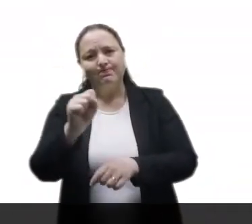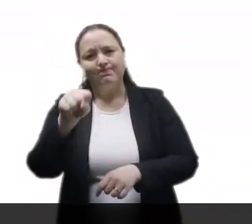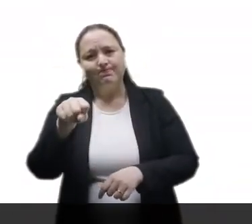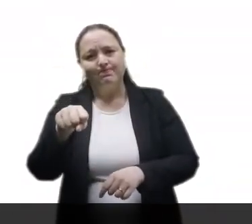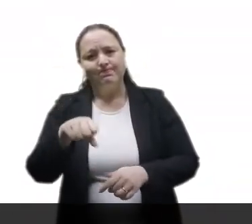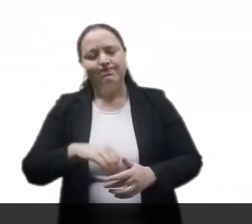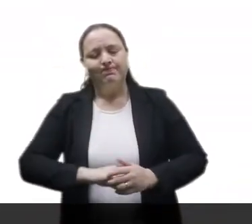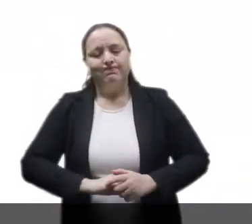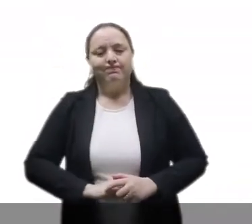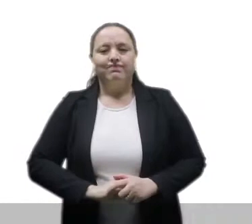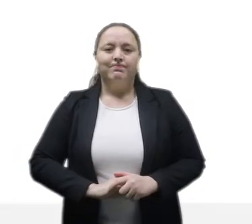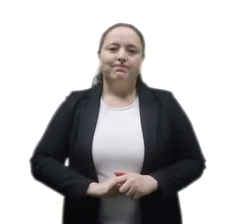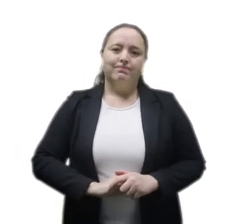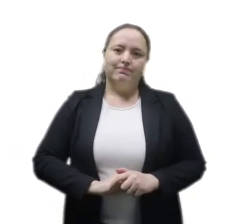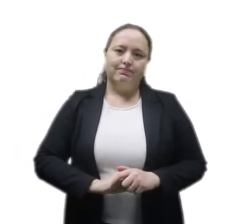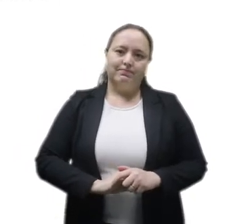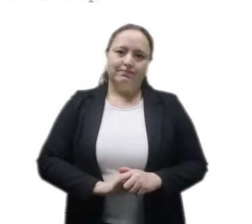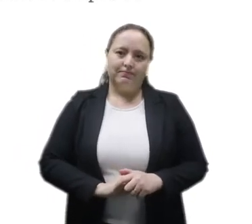forma for.